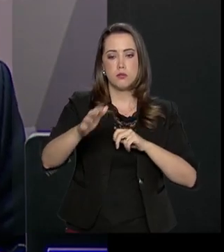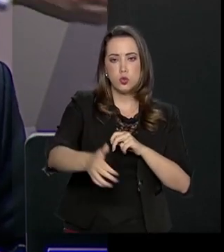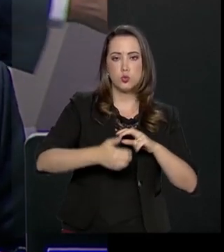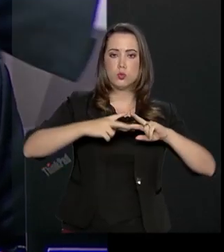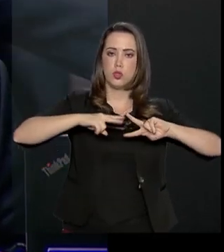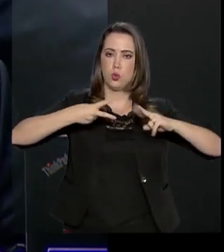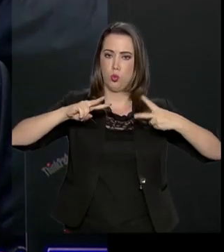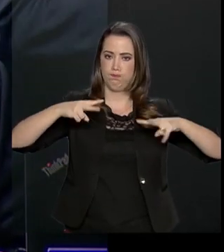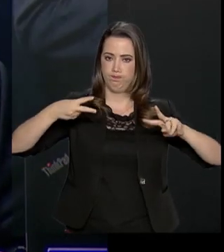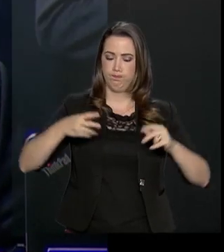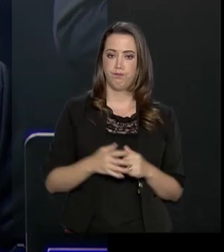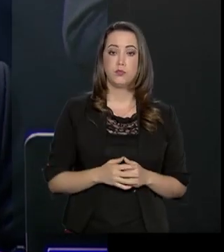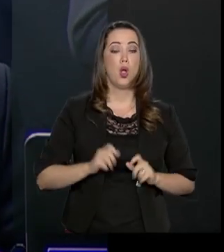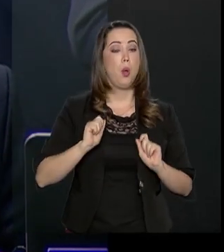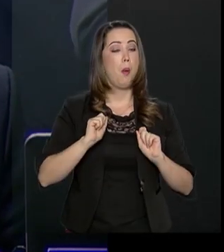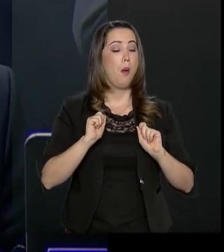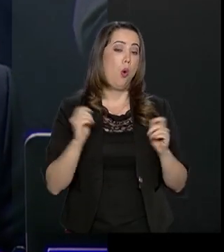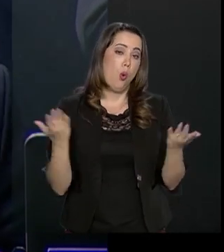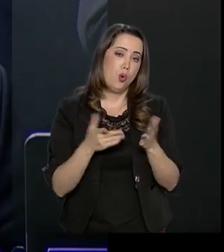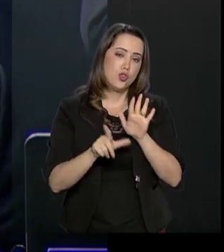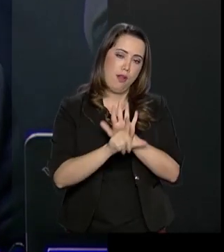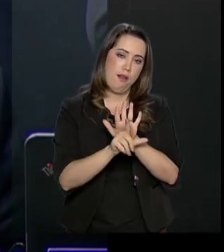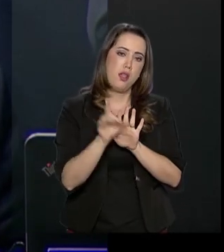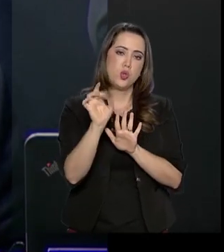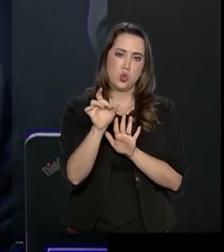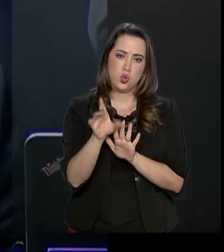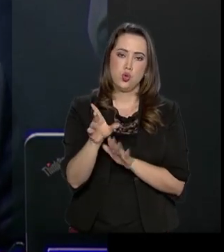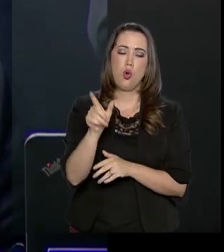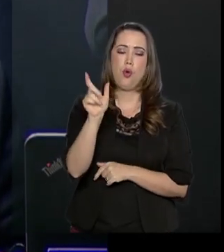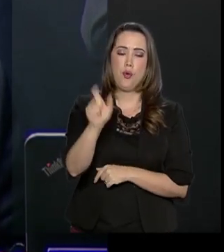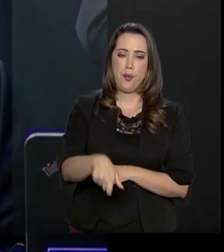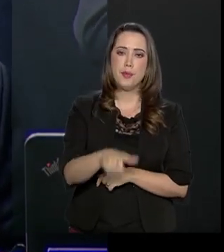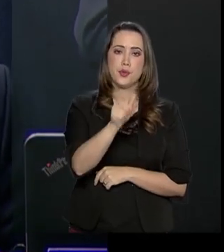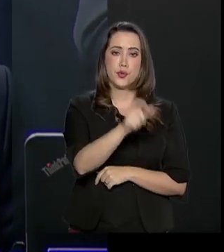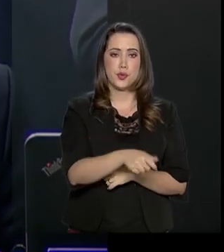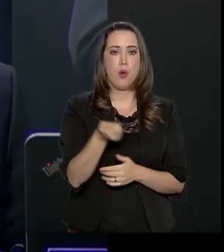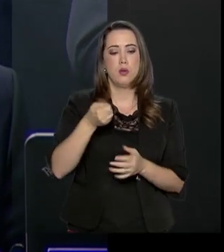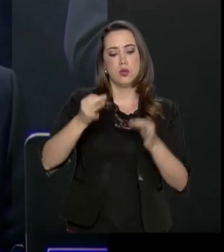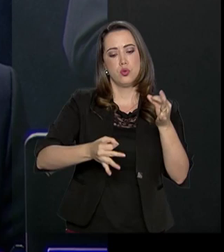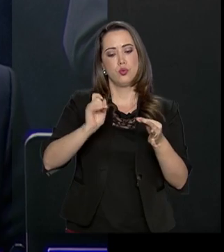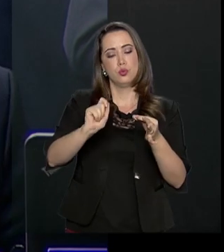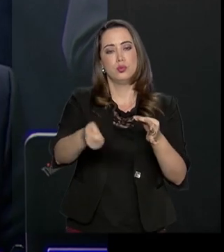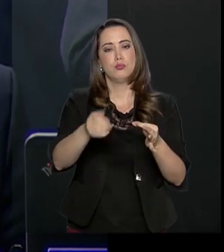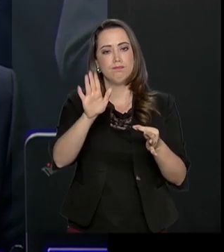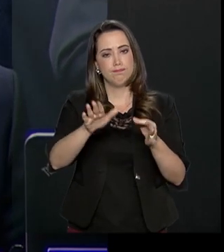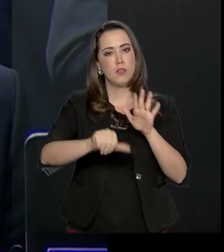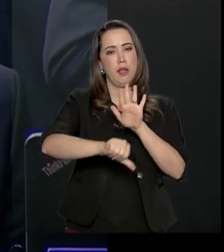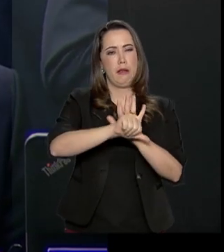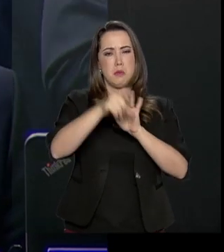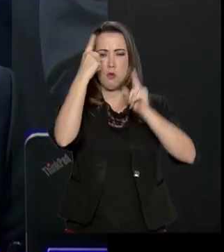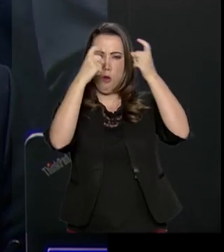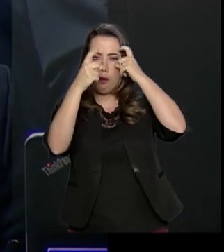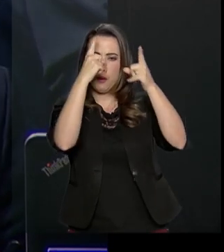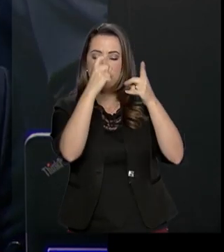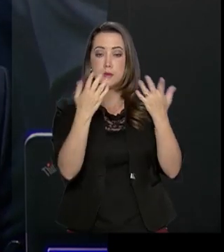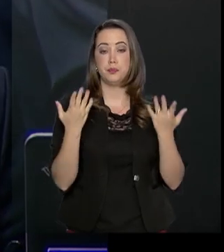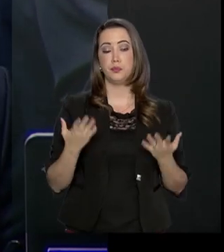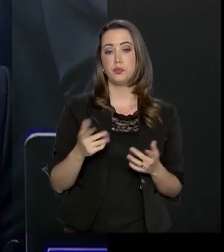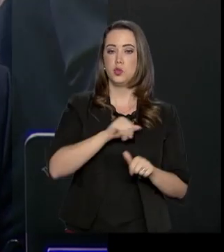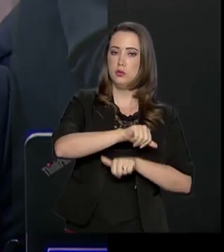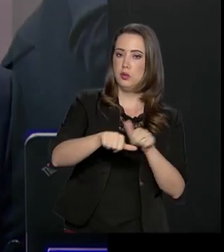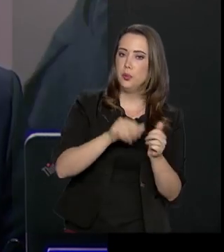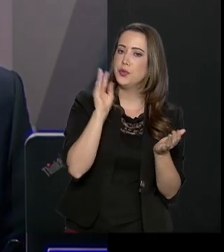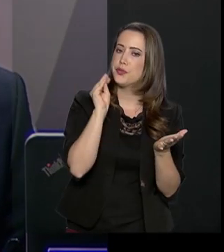atual permite o recolhimento apenas de condenados por crimes violentos. Enquanto a mudança não vem, o ministro disse que vai